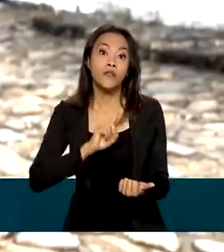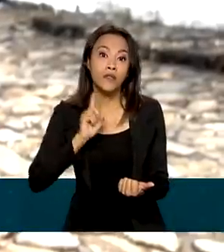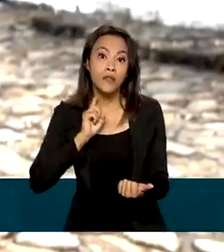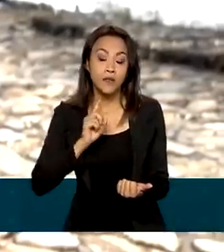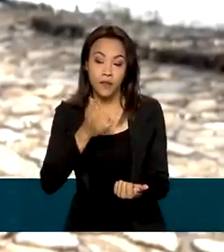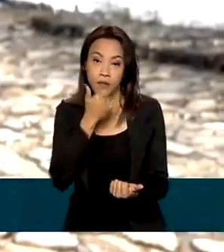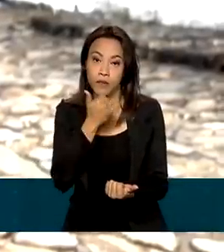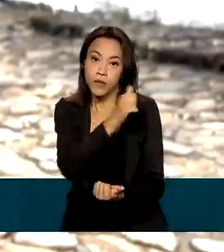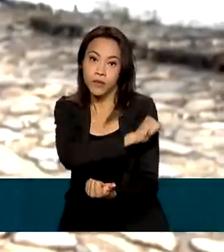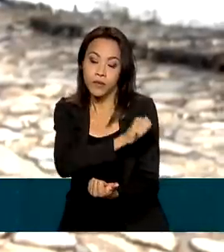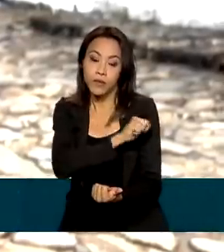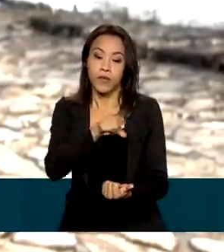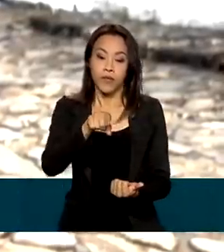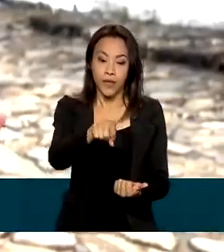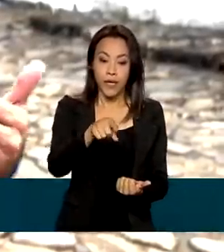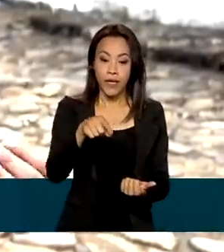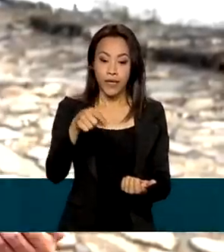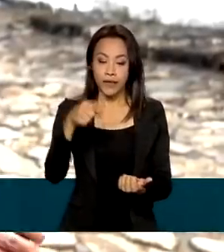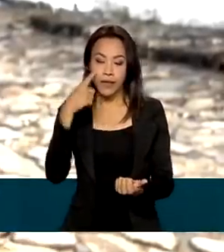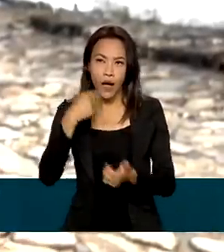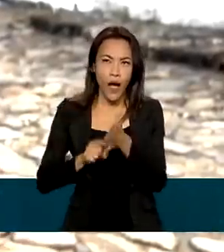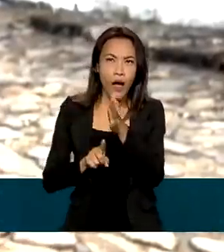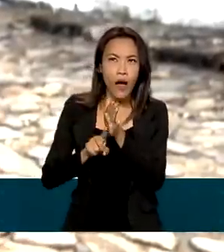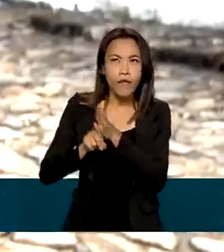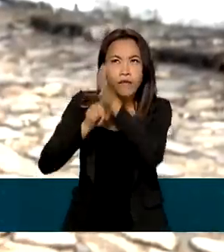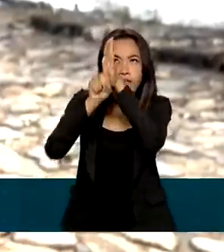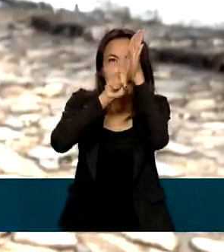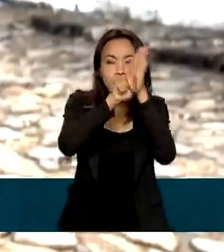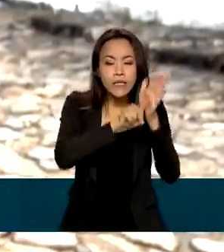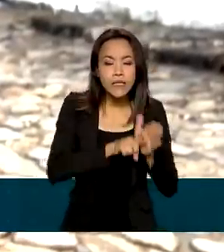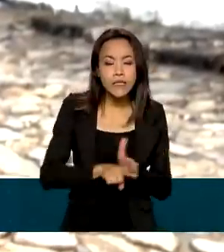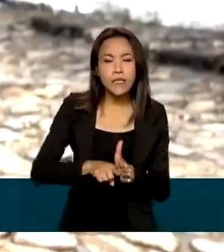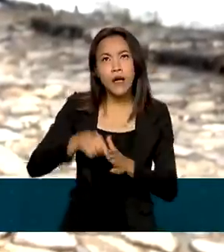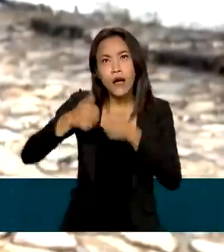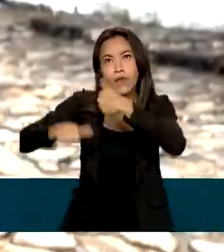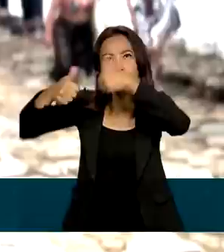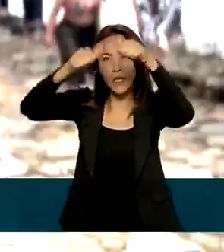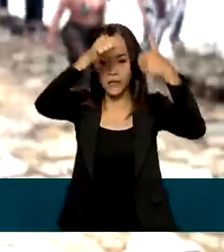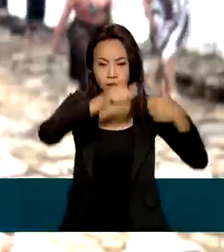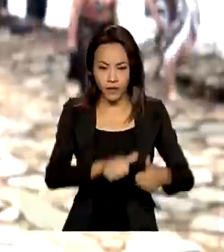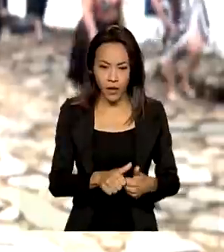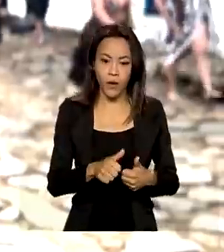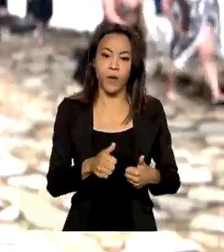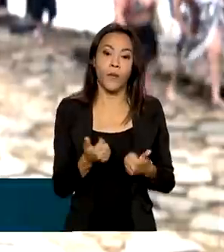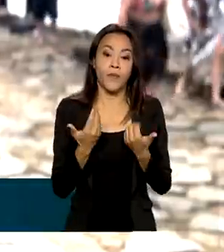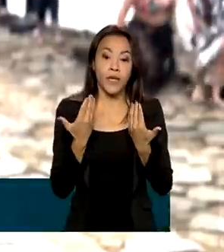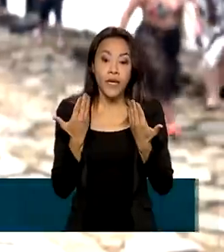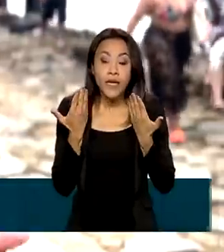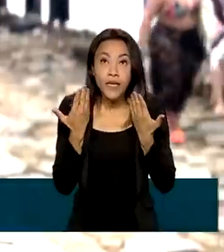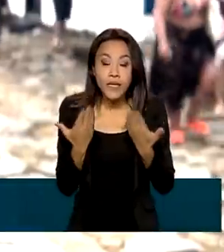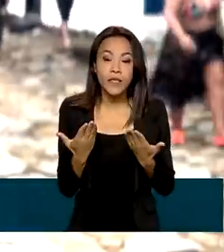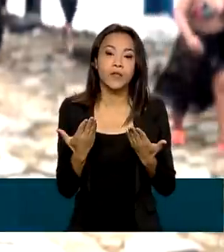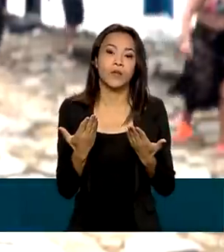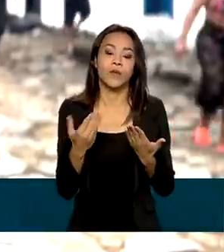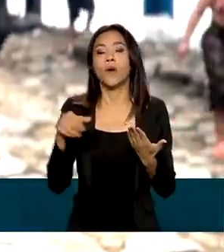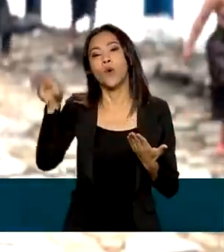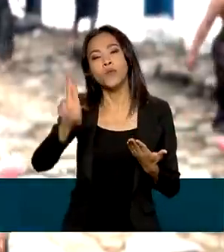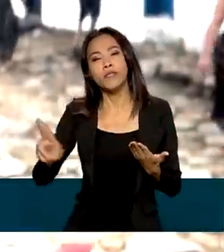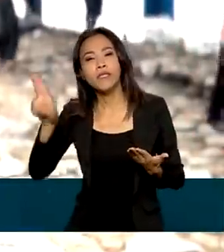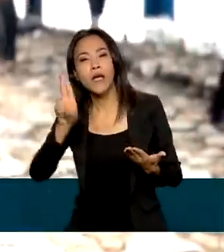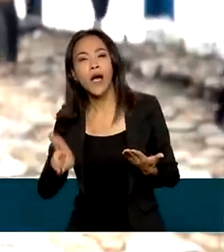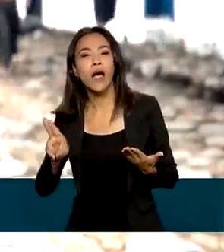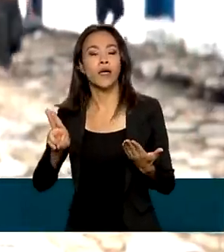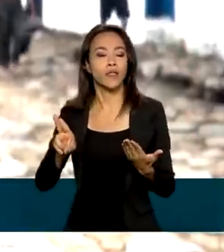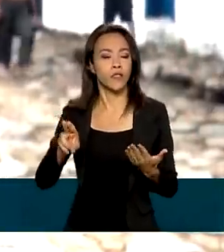roteiros, esse diagnóstico foi utilizado para nós fazermos pesquisas científicas. Essa sinergia entre a universidade,